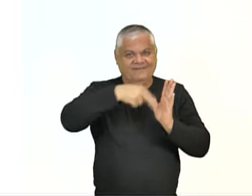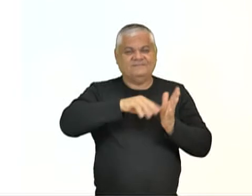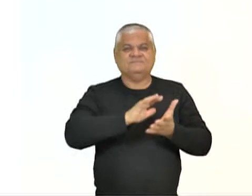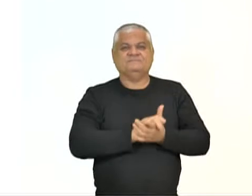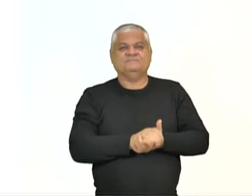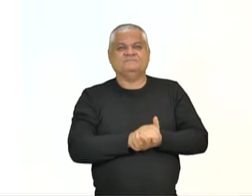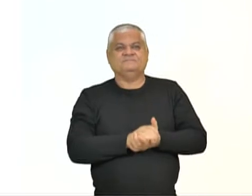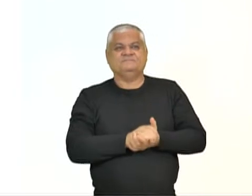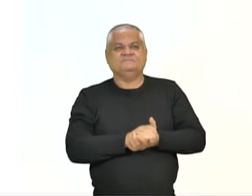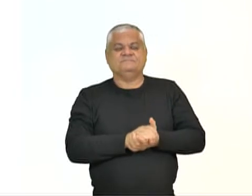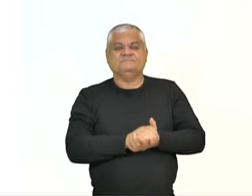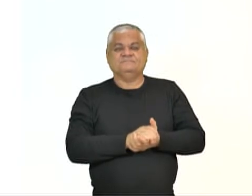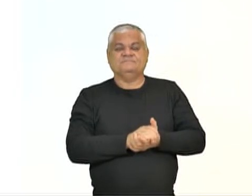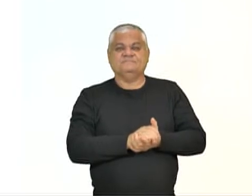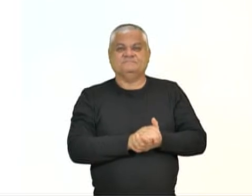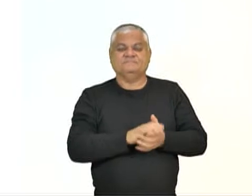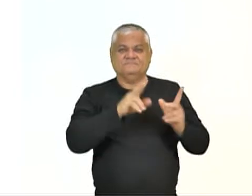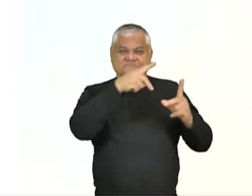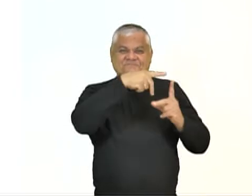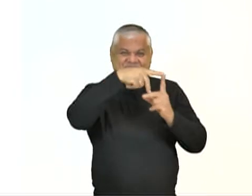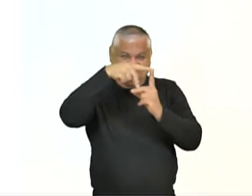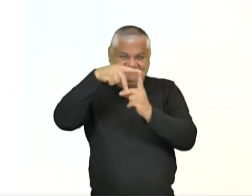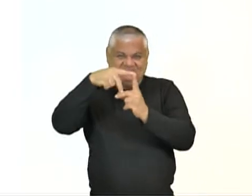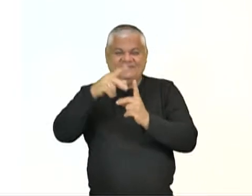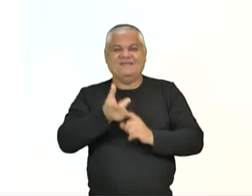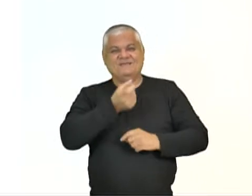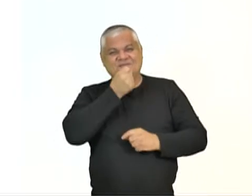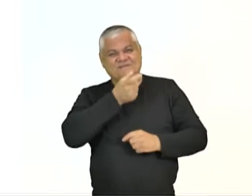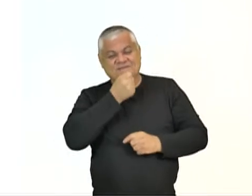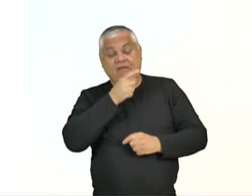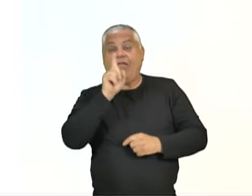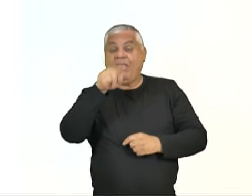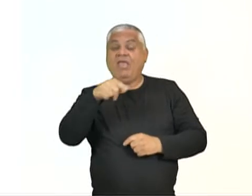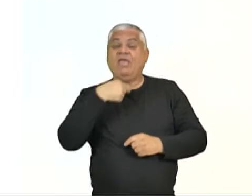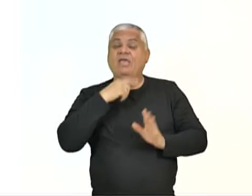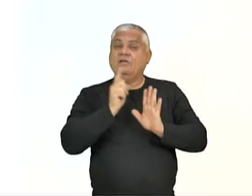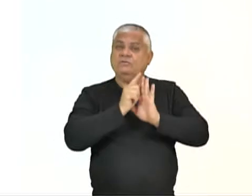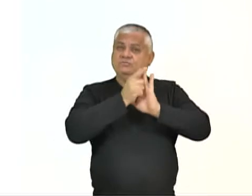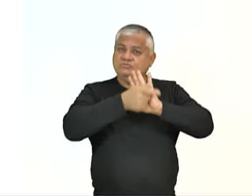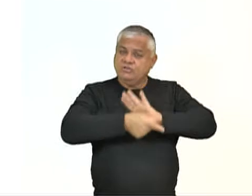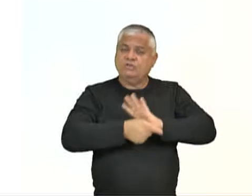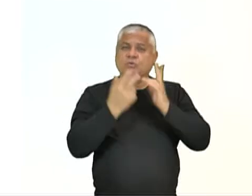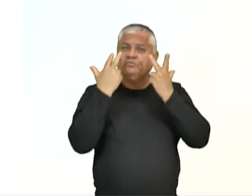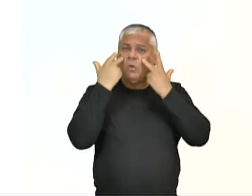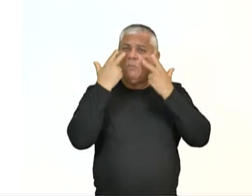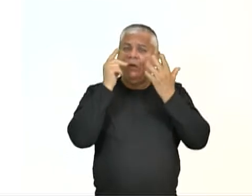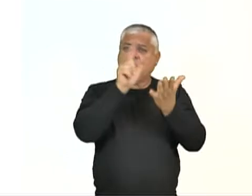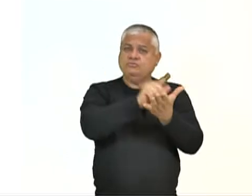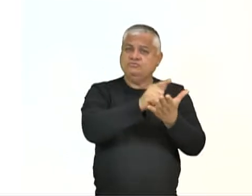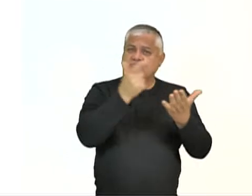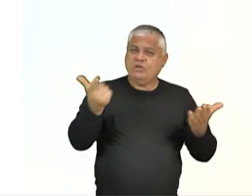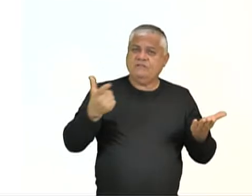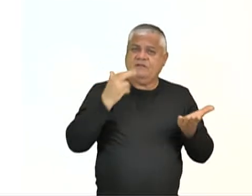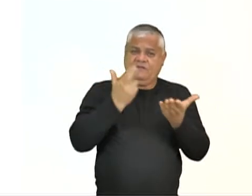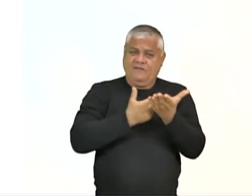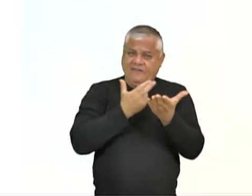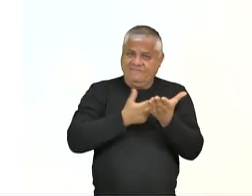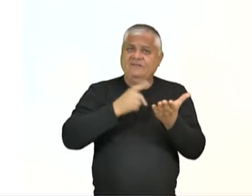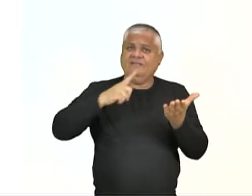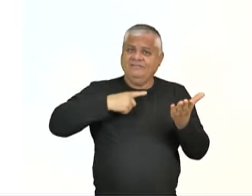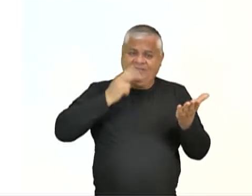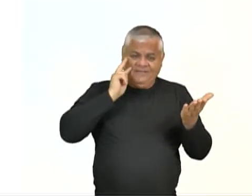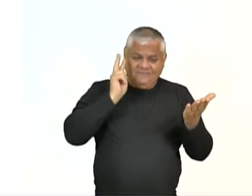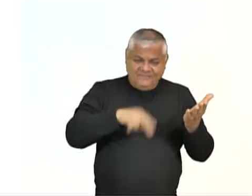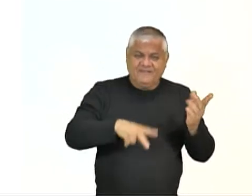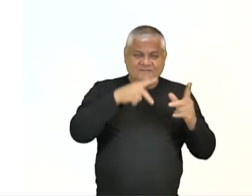A comic strip, chamada de tirinha ou tira cômica, é um gênero textual muito comum em jornais e revistas, então é